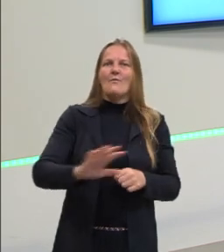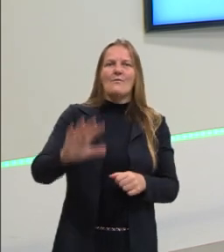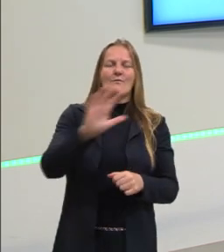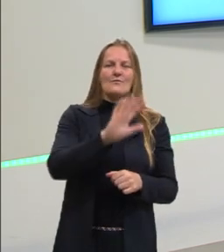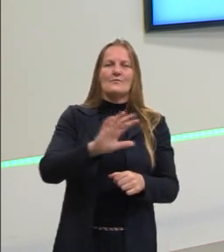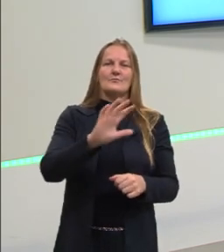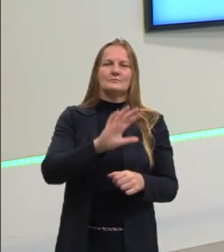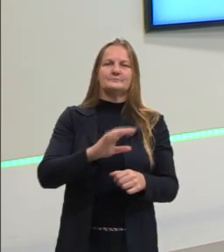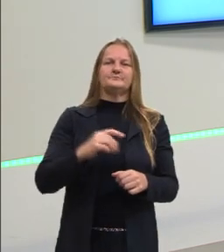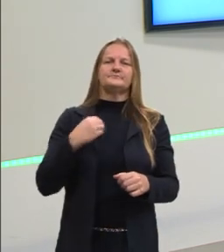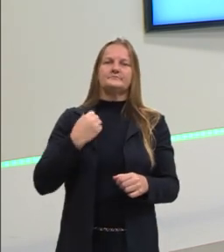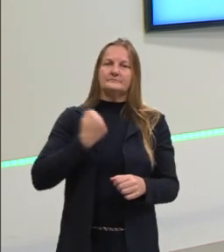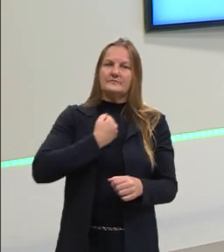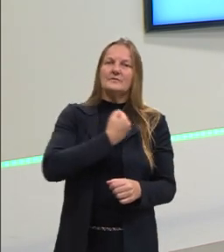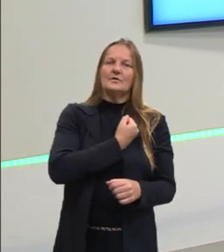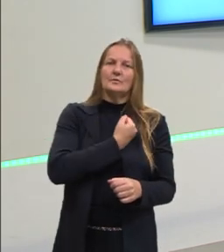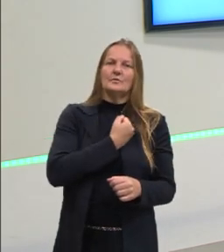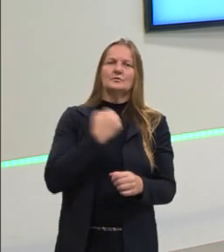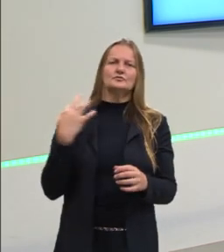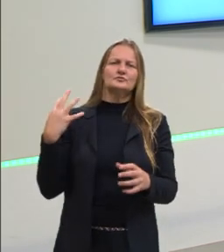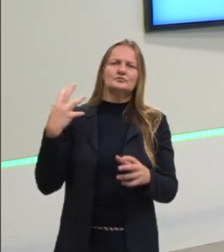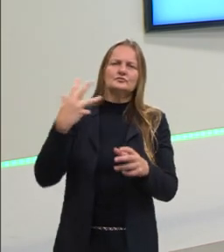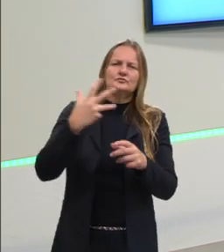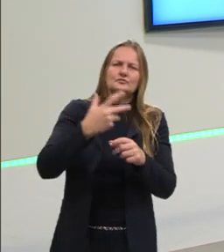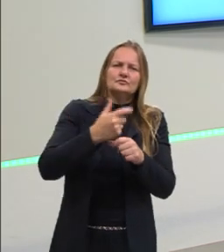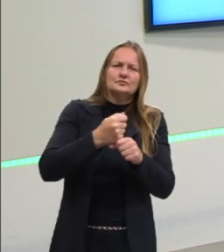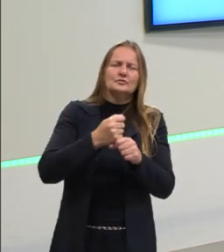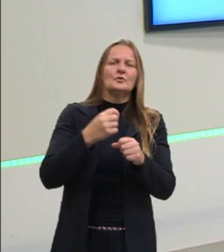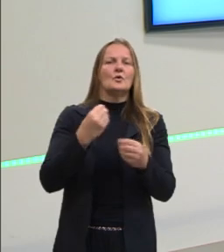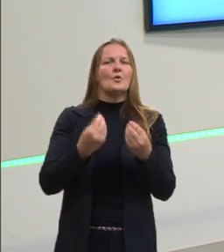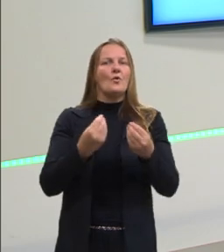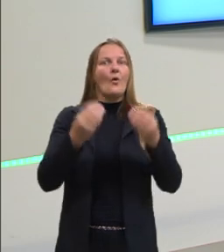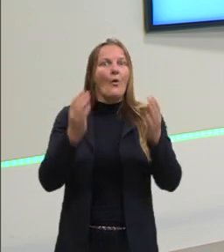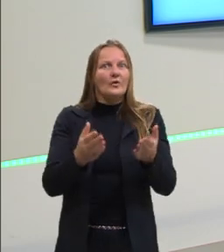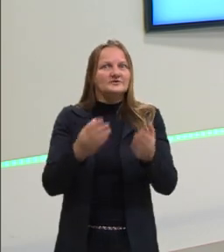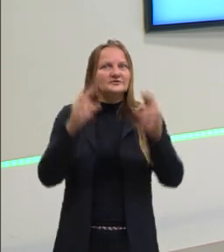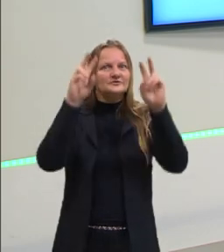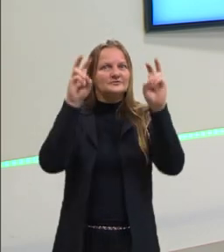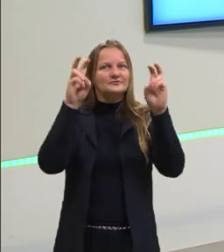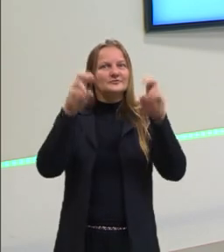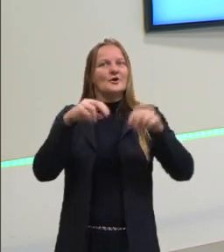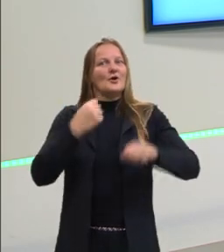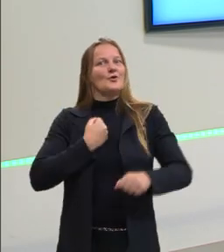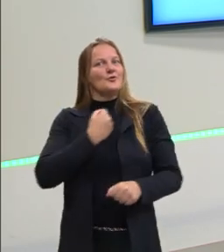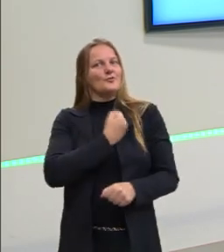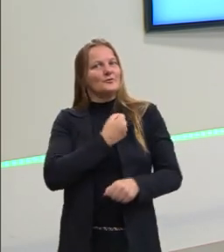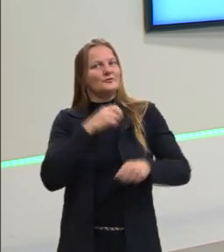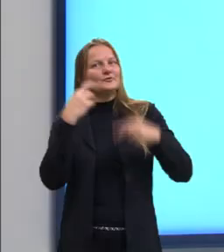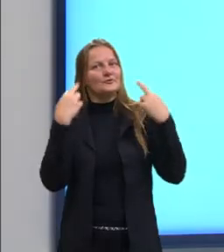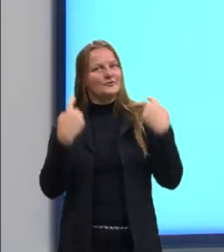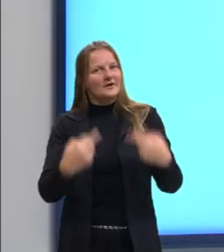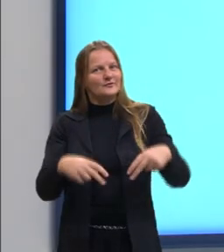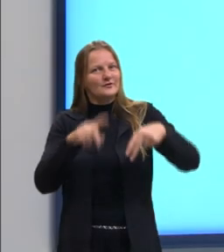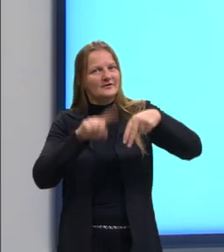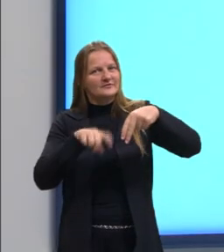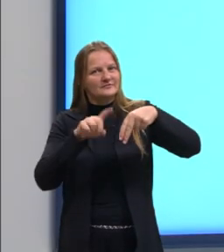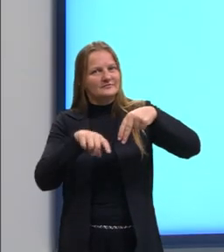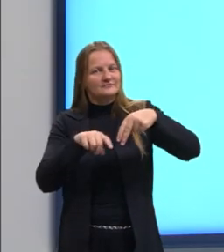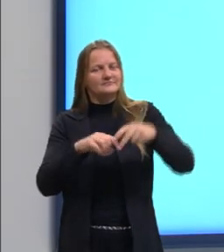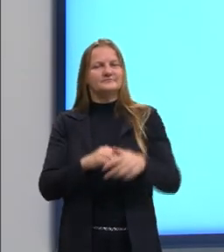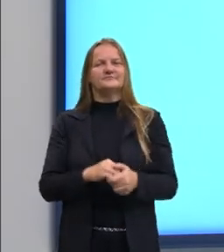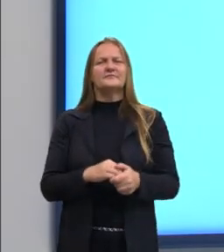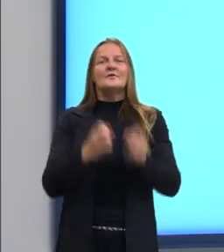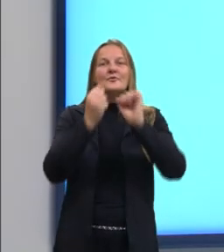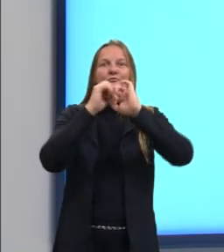estabelecido, então, o que a gente vai estudar hoje, que é números naturais. Continuando, então, a compreensão